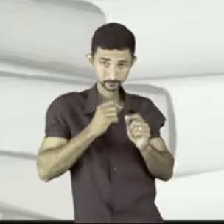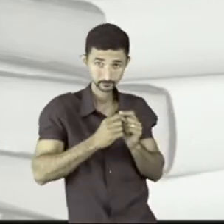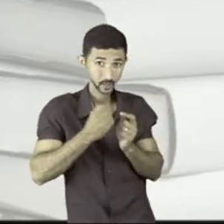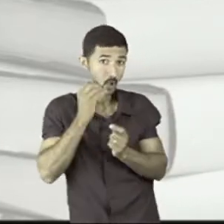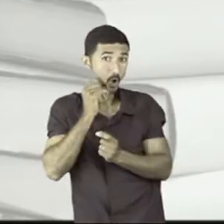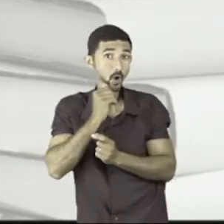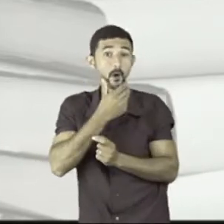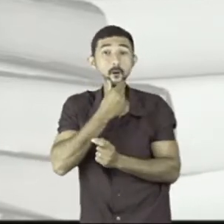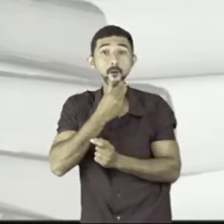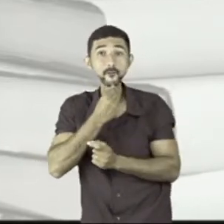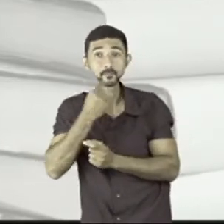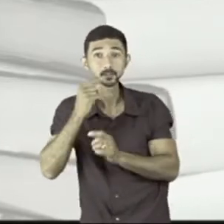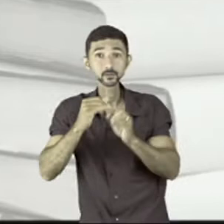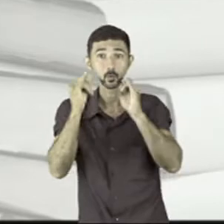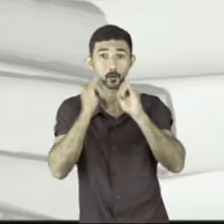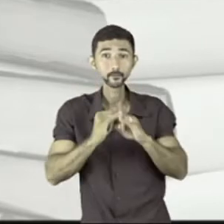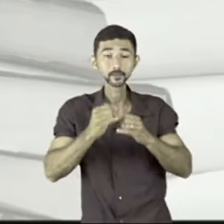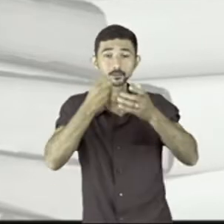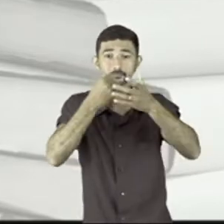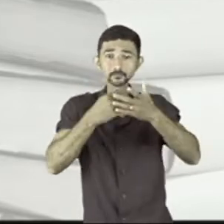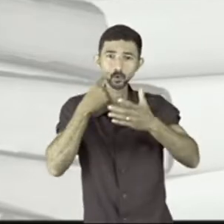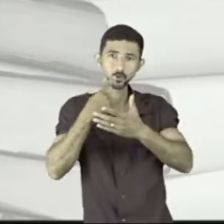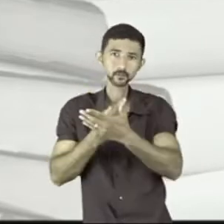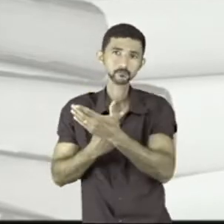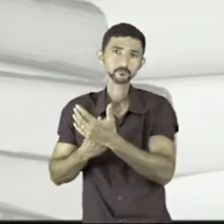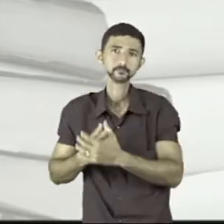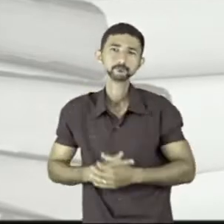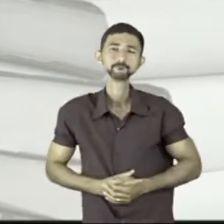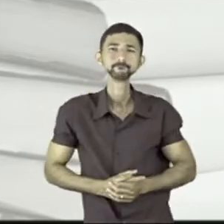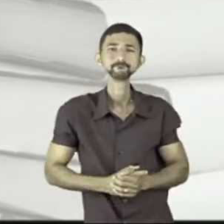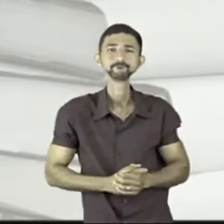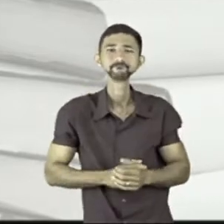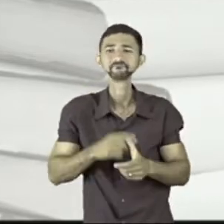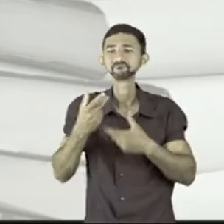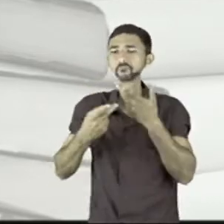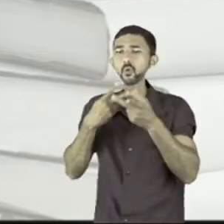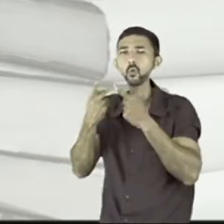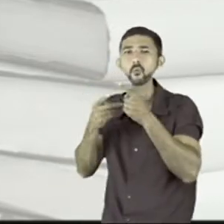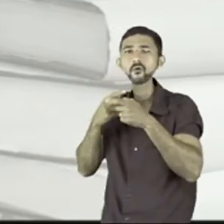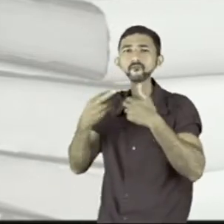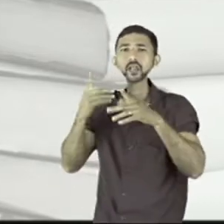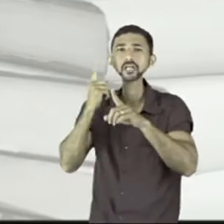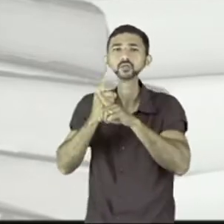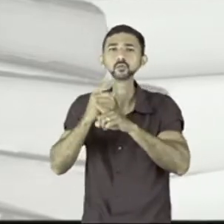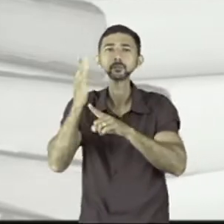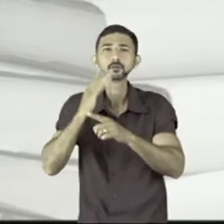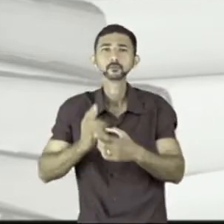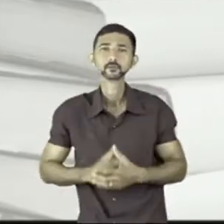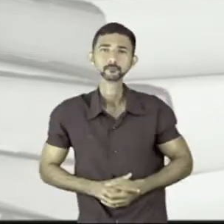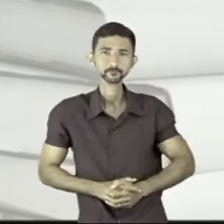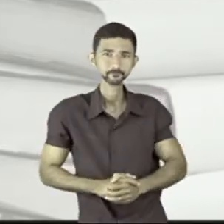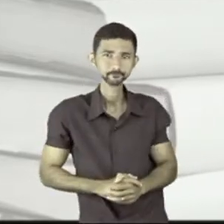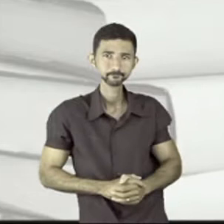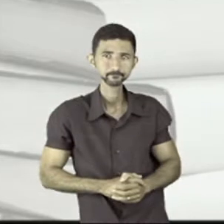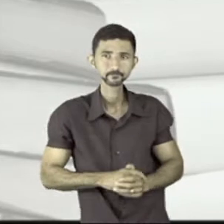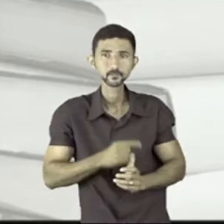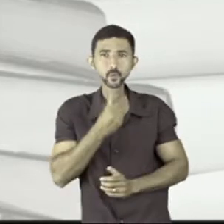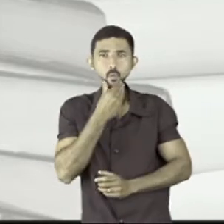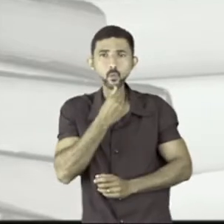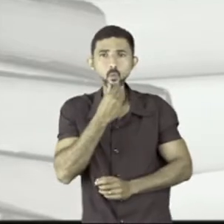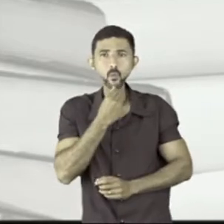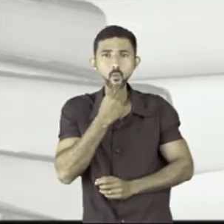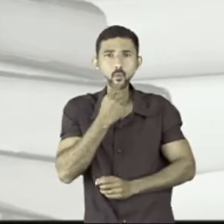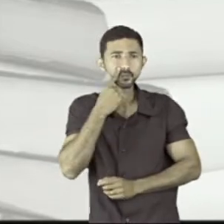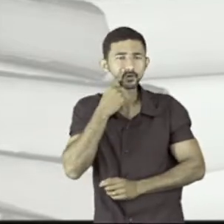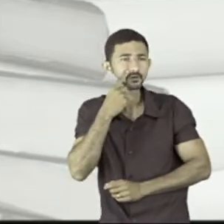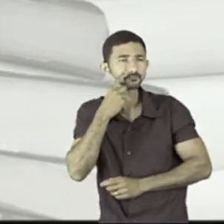Armandinho, que é a imagem que traduz para você. Alguém fala do Descobrimento do Brasil, aqui você vê que ele